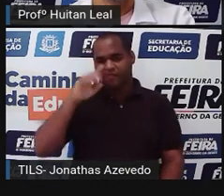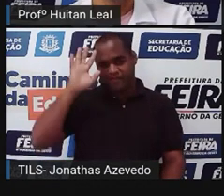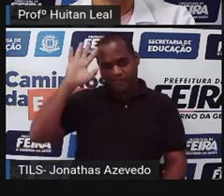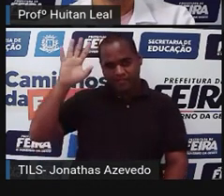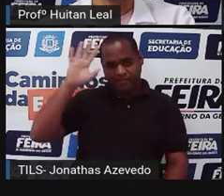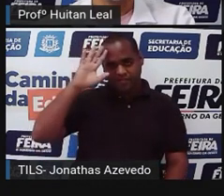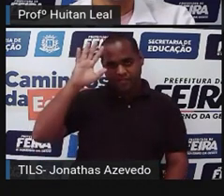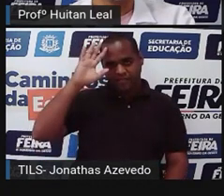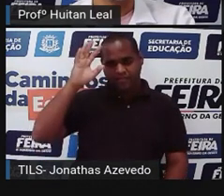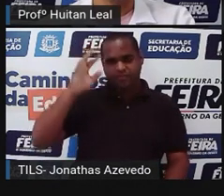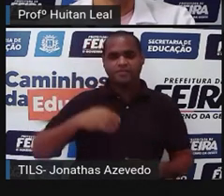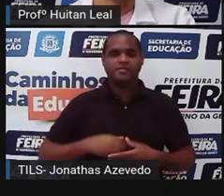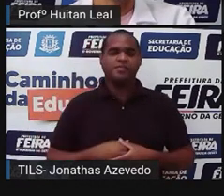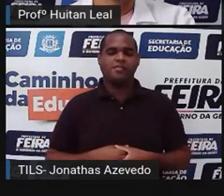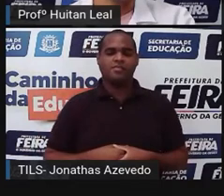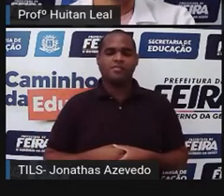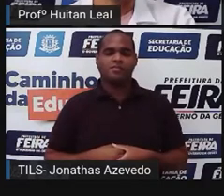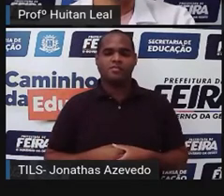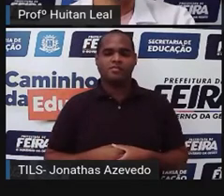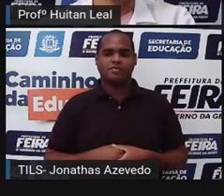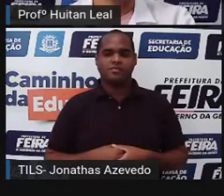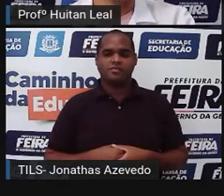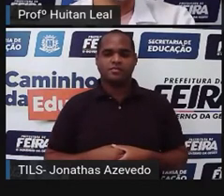Eu trouxe para vocês, para a gente